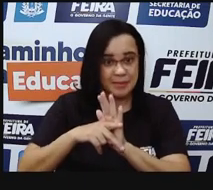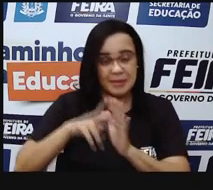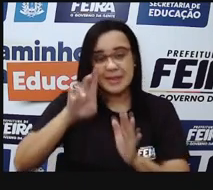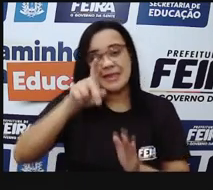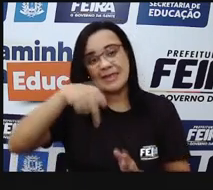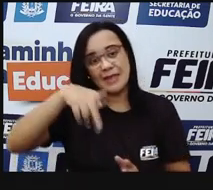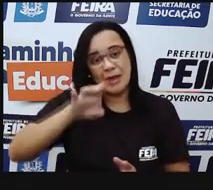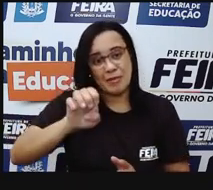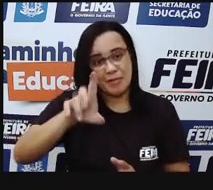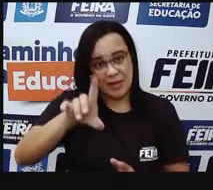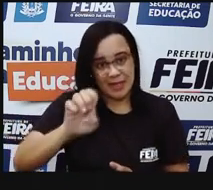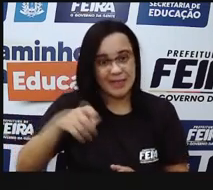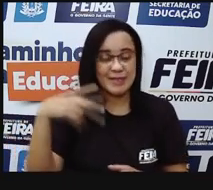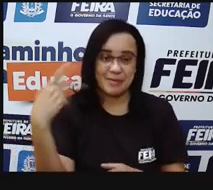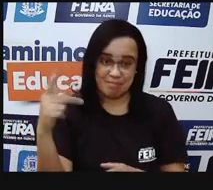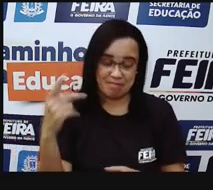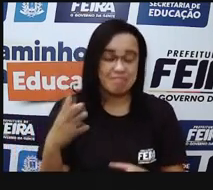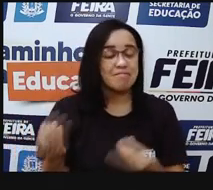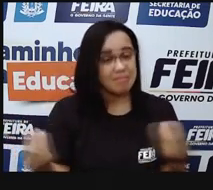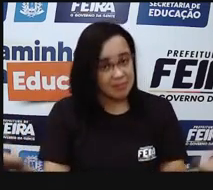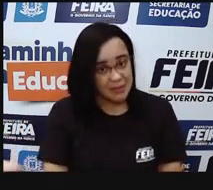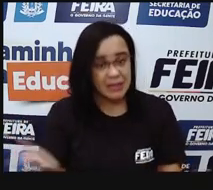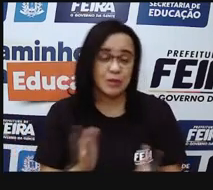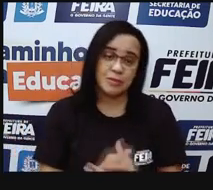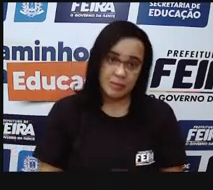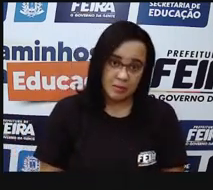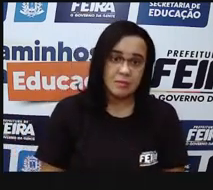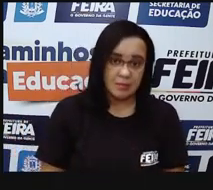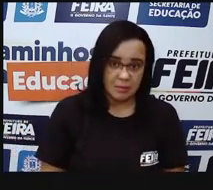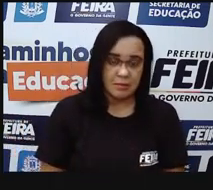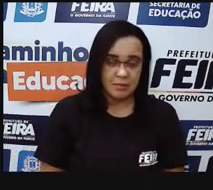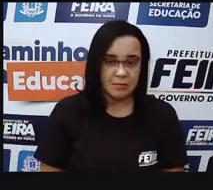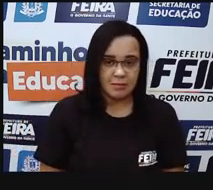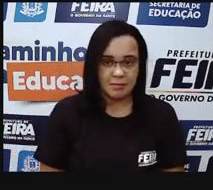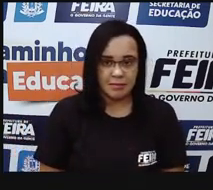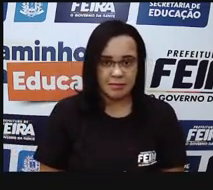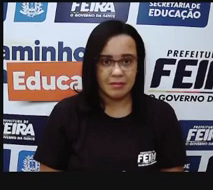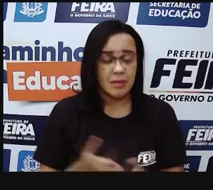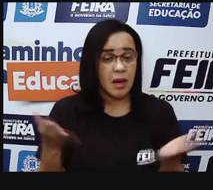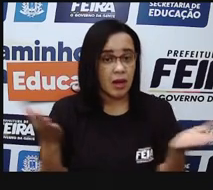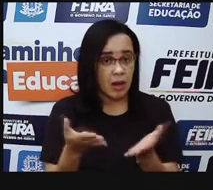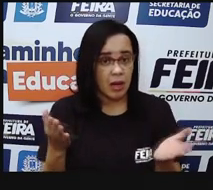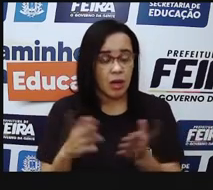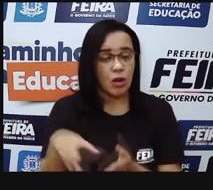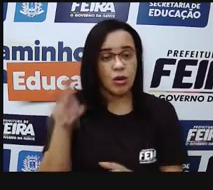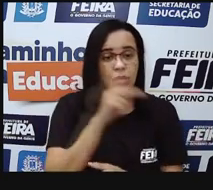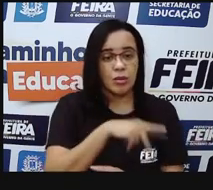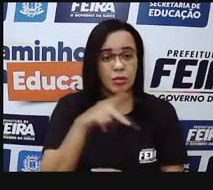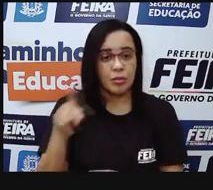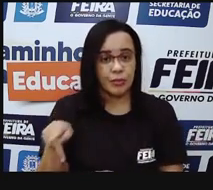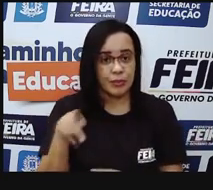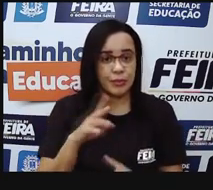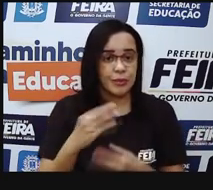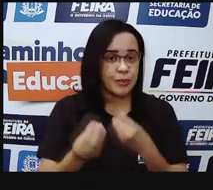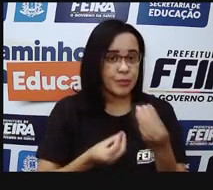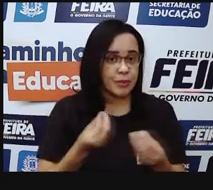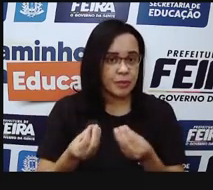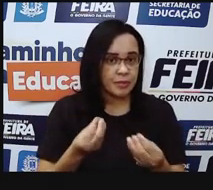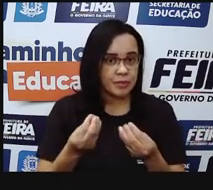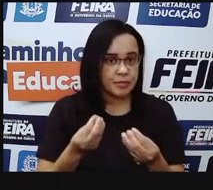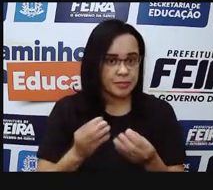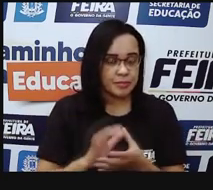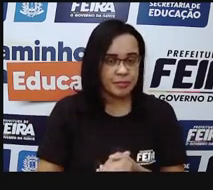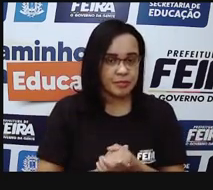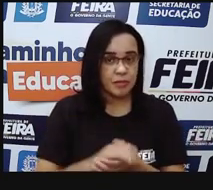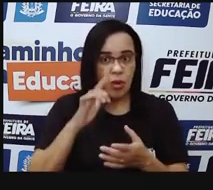tem vários sanguinhos. Então, você põe dali. Agora, Pró, quando eu vou para outra